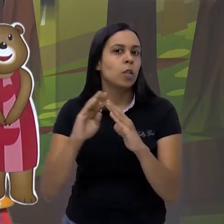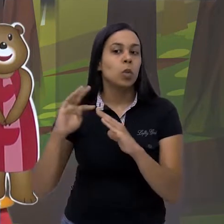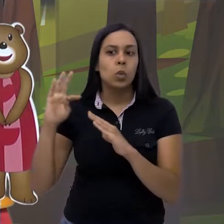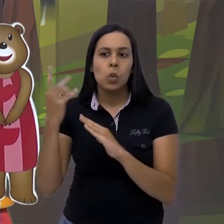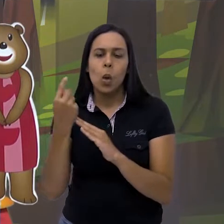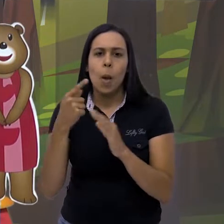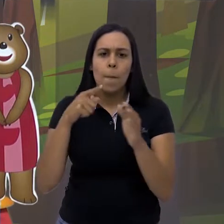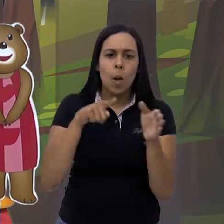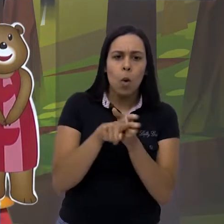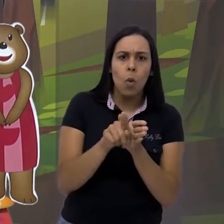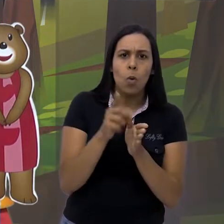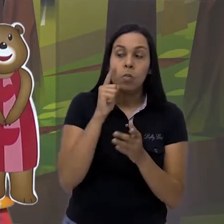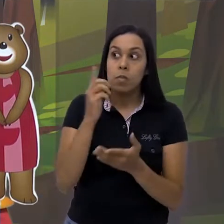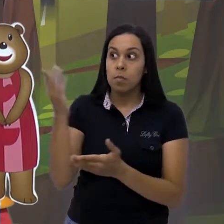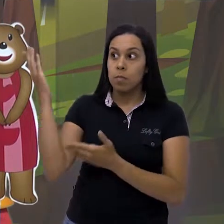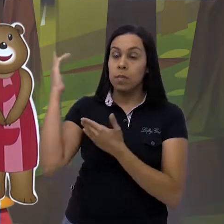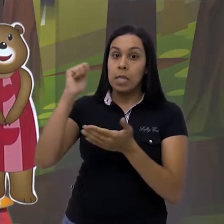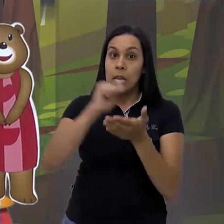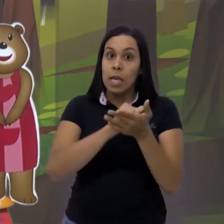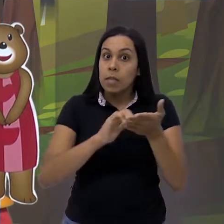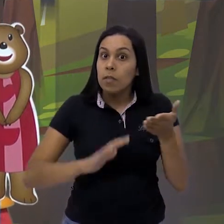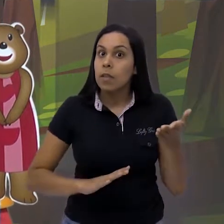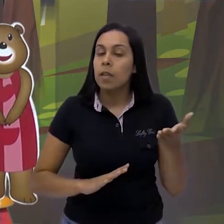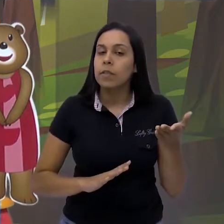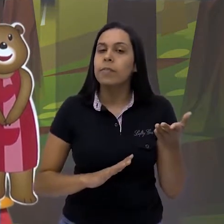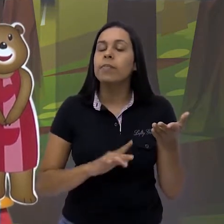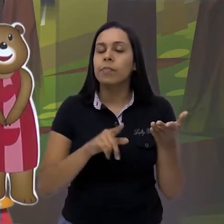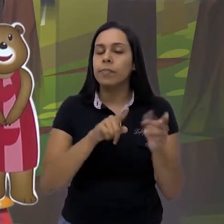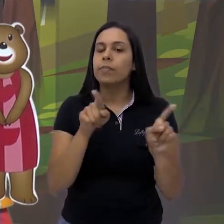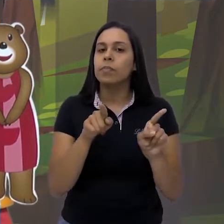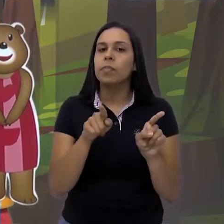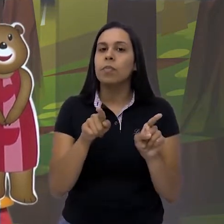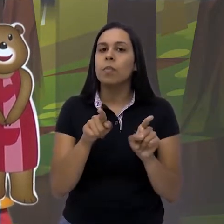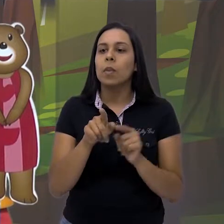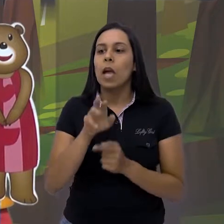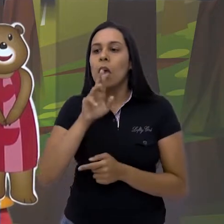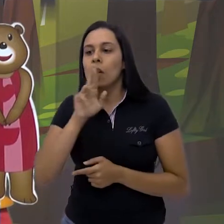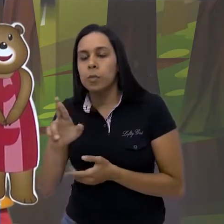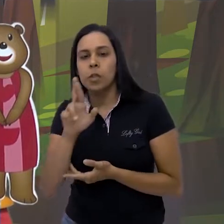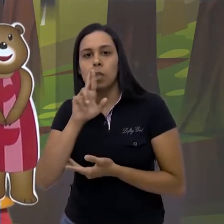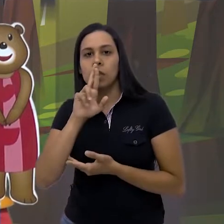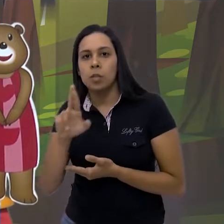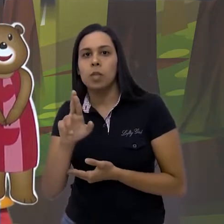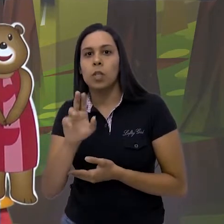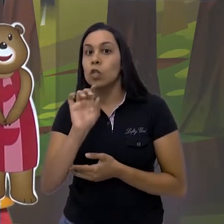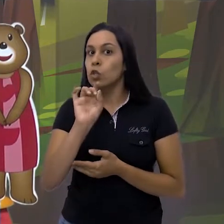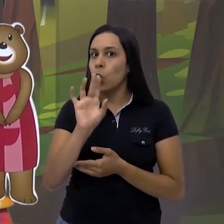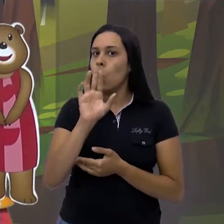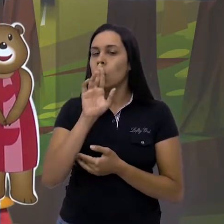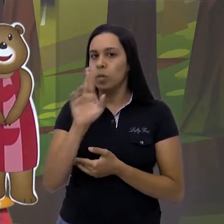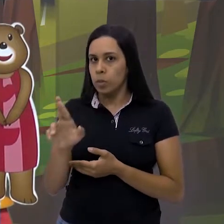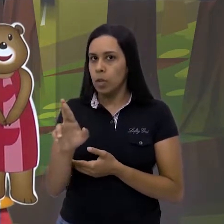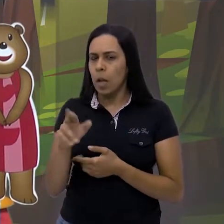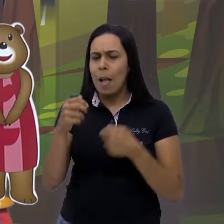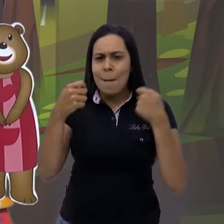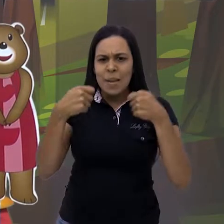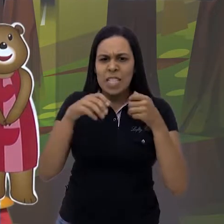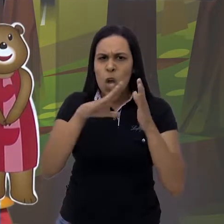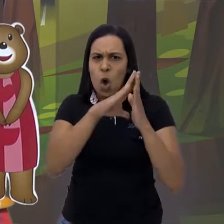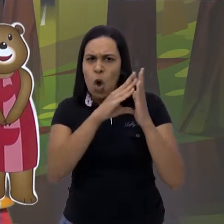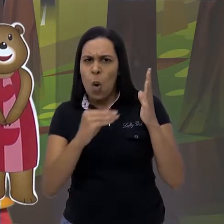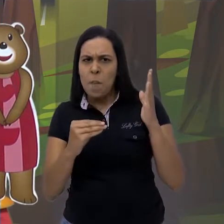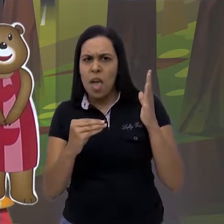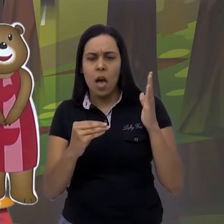perguntas que apareciam aqui na atividade com tia Cássia, vocês vão responder, apenas responder, não precisa